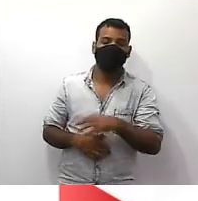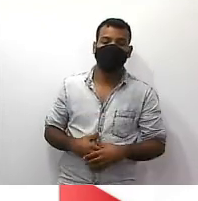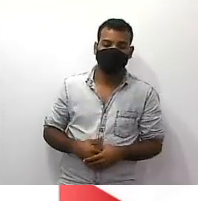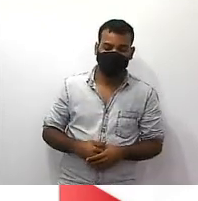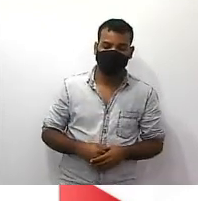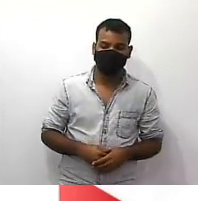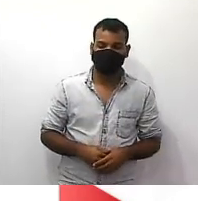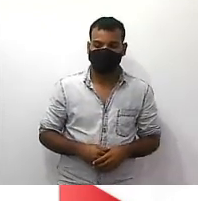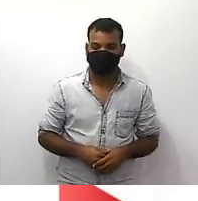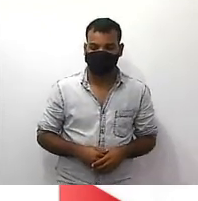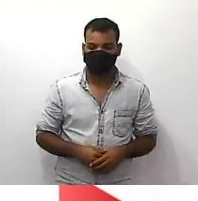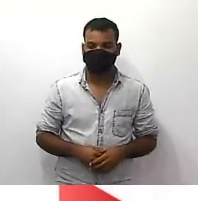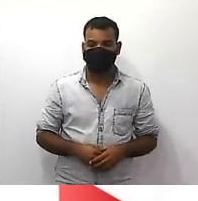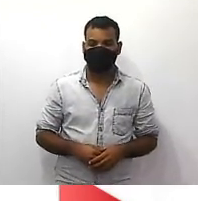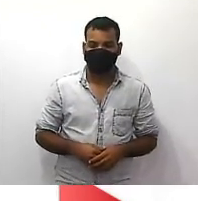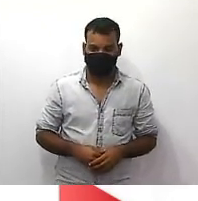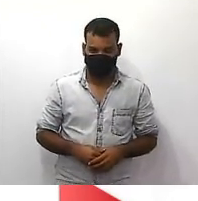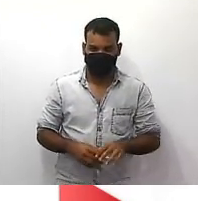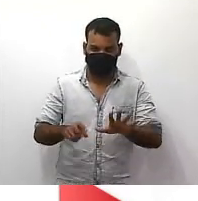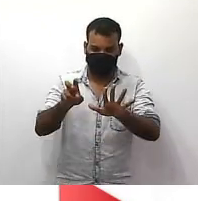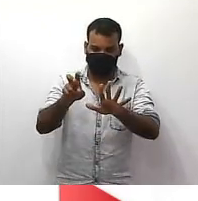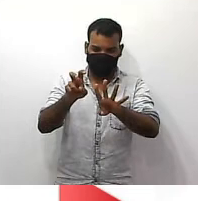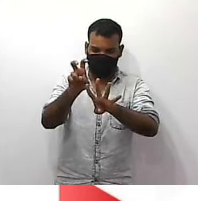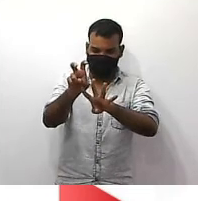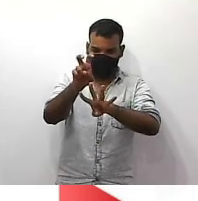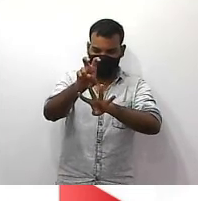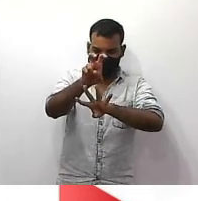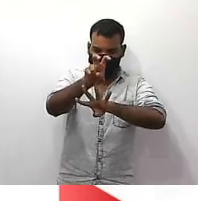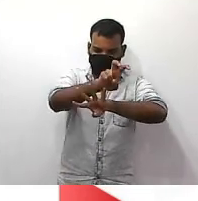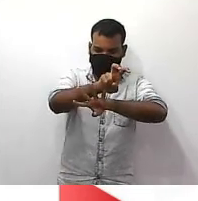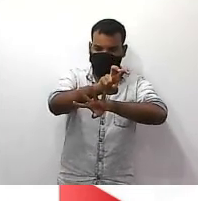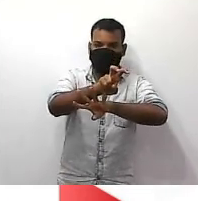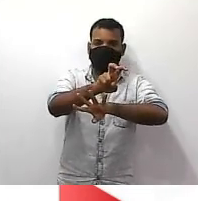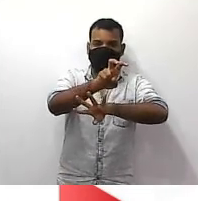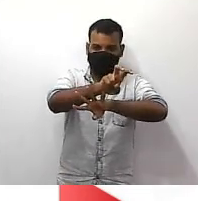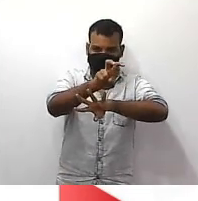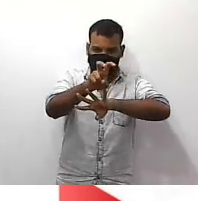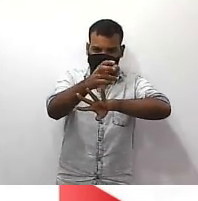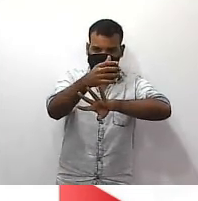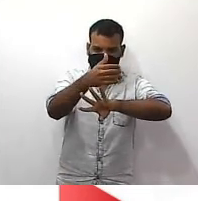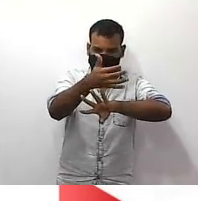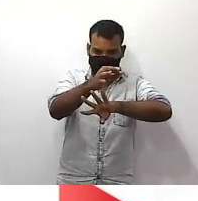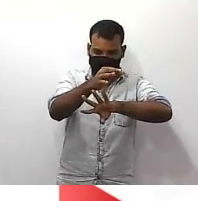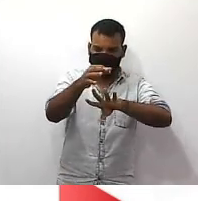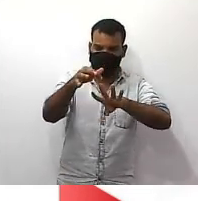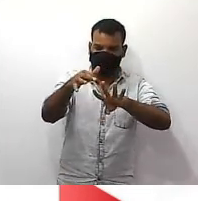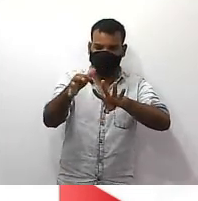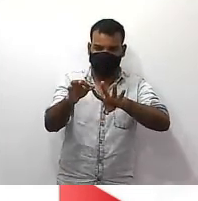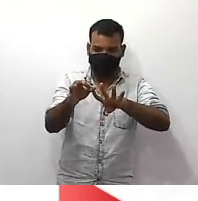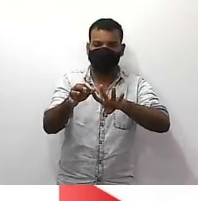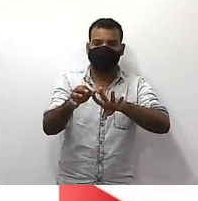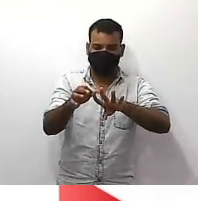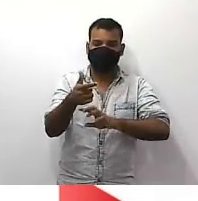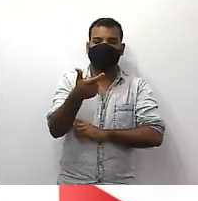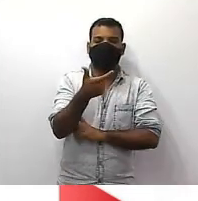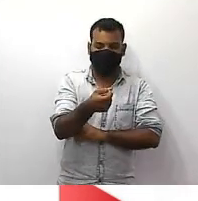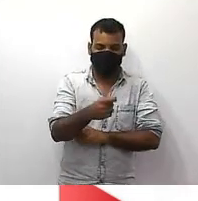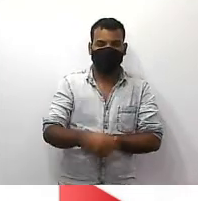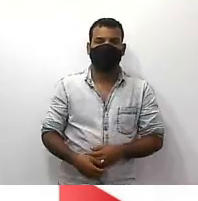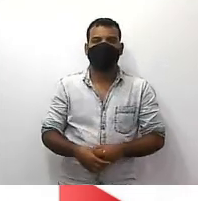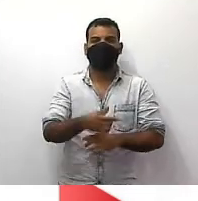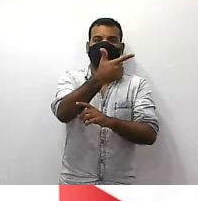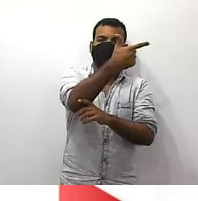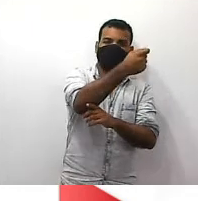20 20 né fechou comigo então aí eu vou 4 vezes 5 20 e vou